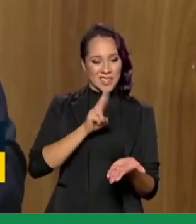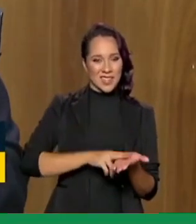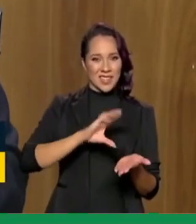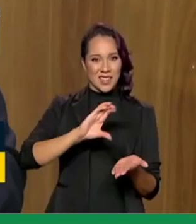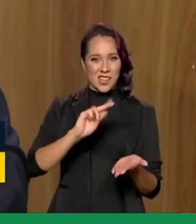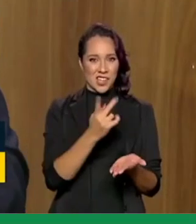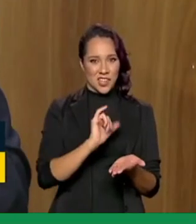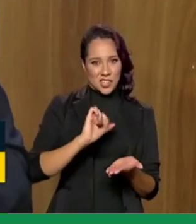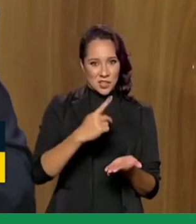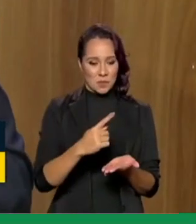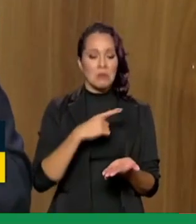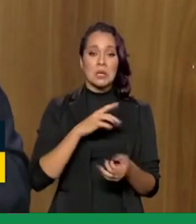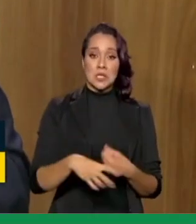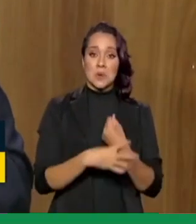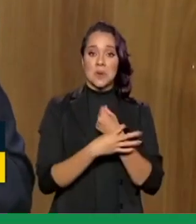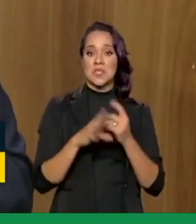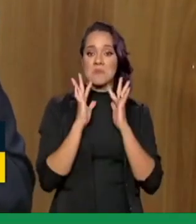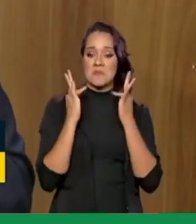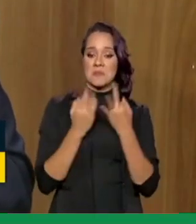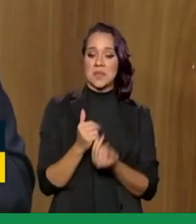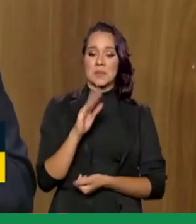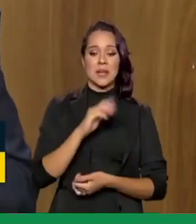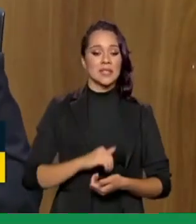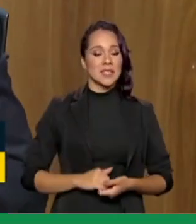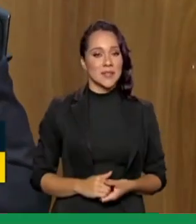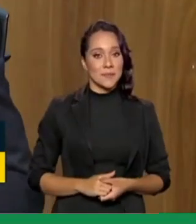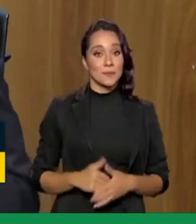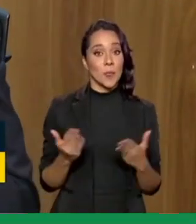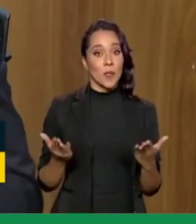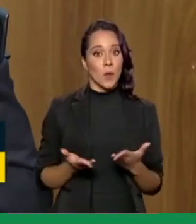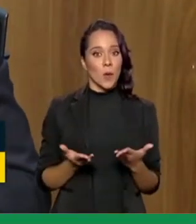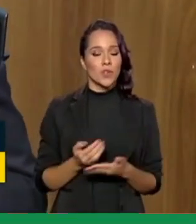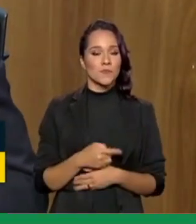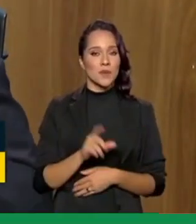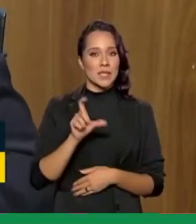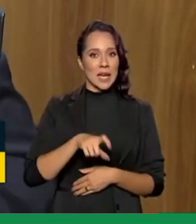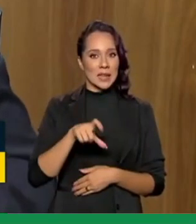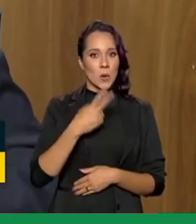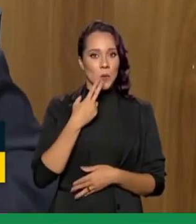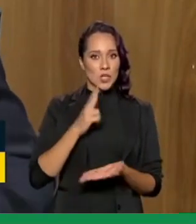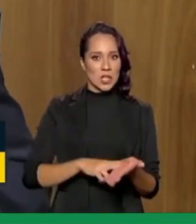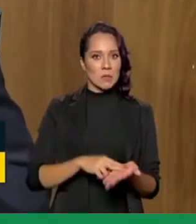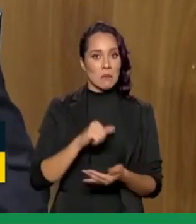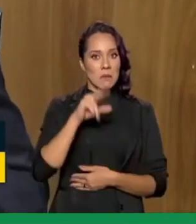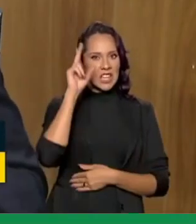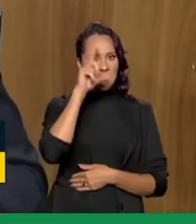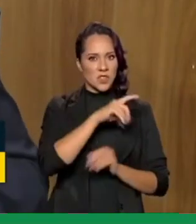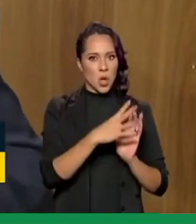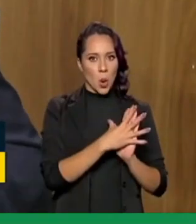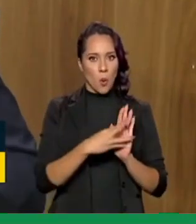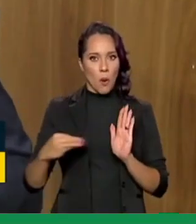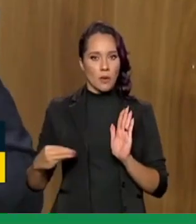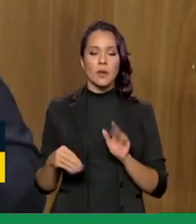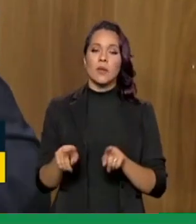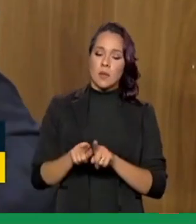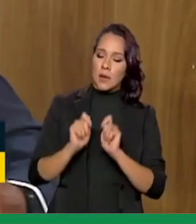isso trouxe segurança para as famílias hoje esse cartão com chip ele dificulta a clonagem como também